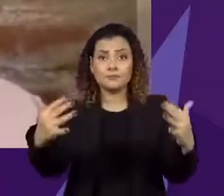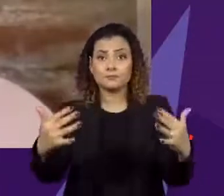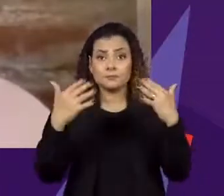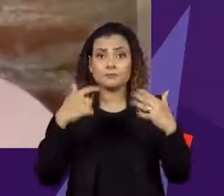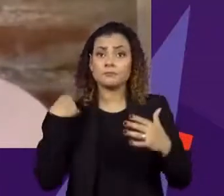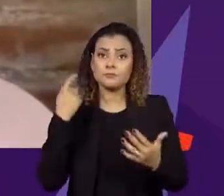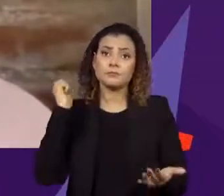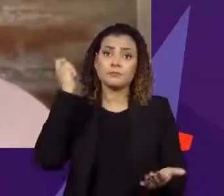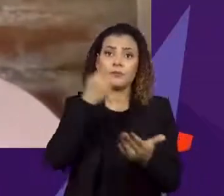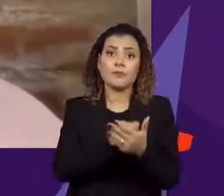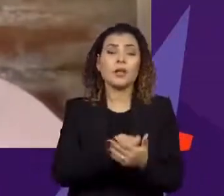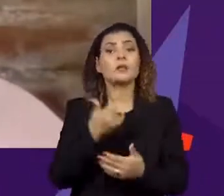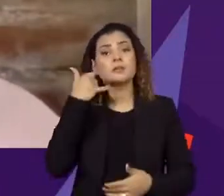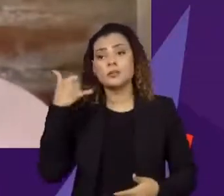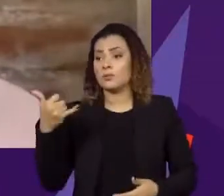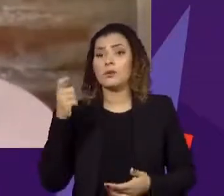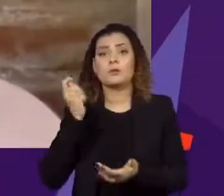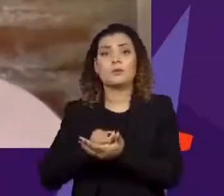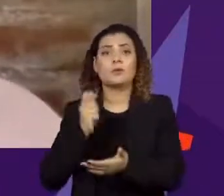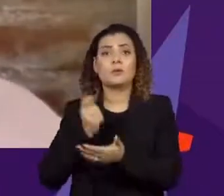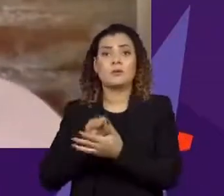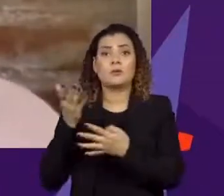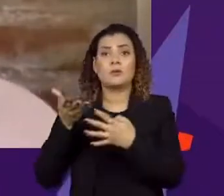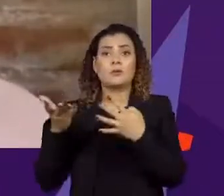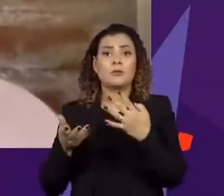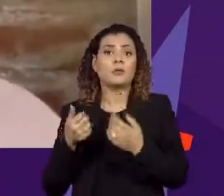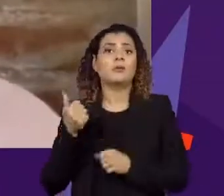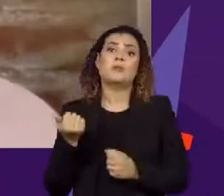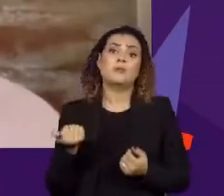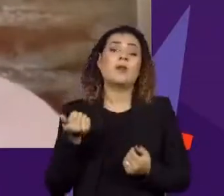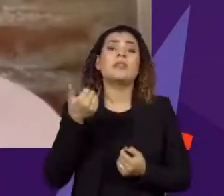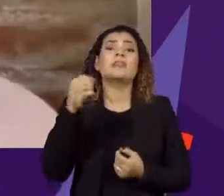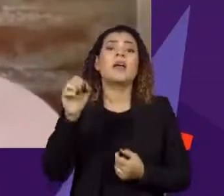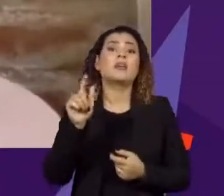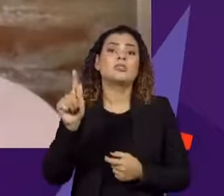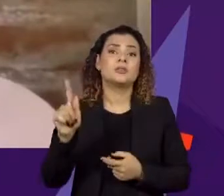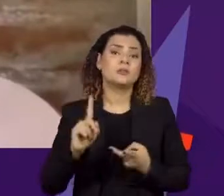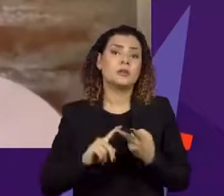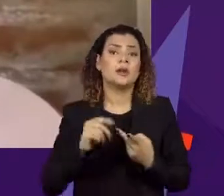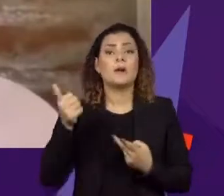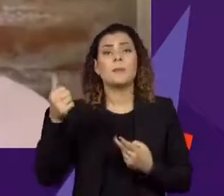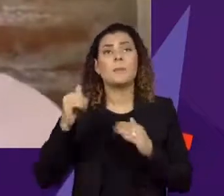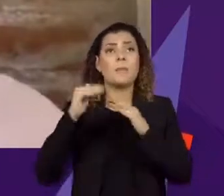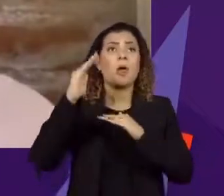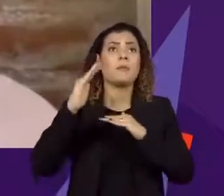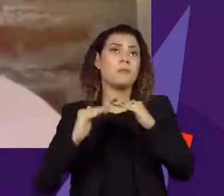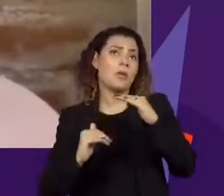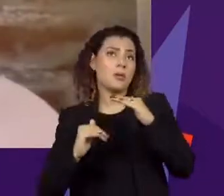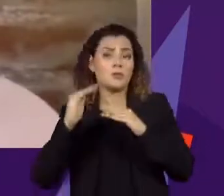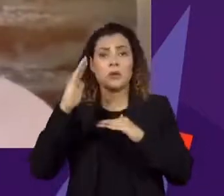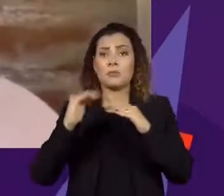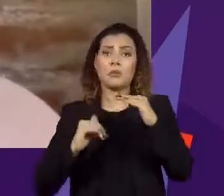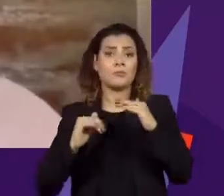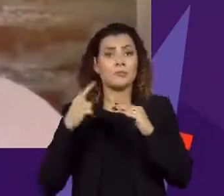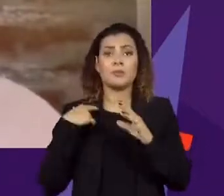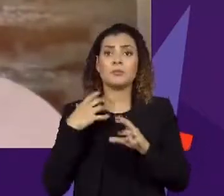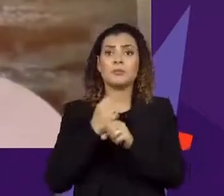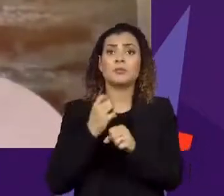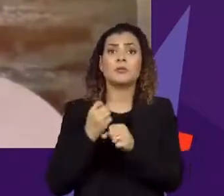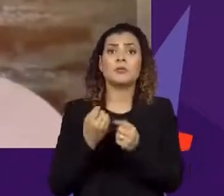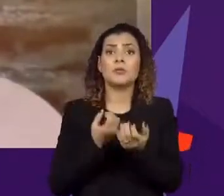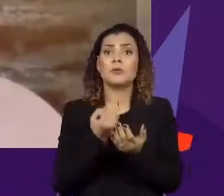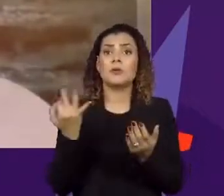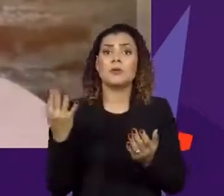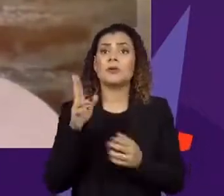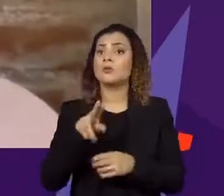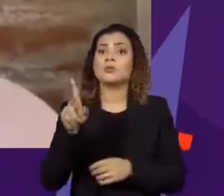nós pagamos uma conta de celular que inclui o quê? Talvez 10 gigas, talvez um pouco menos, um pouco mais de pacote de dados que muitos não